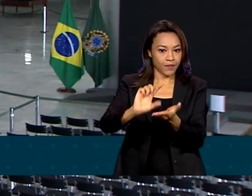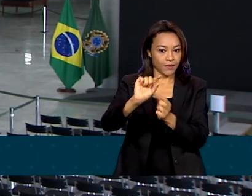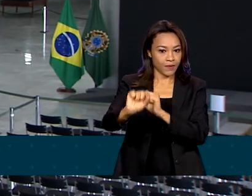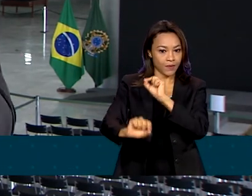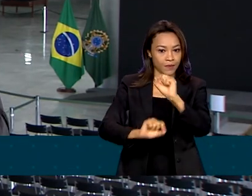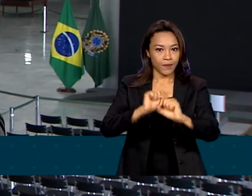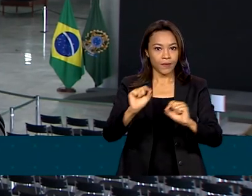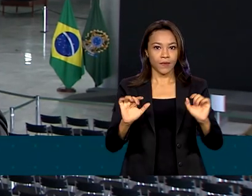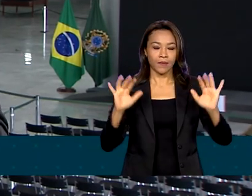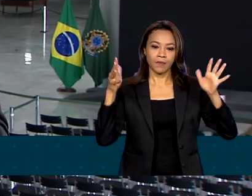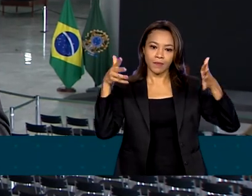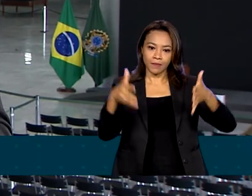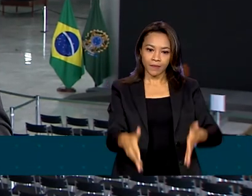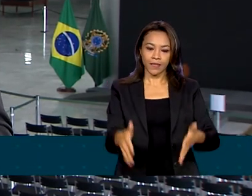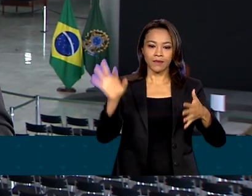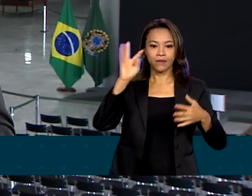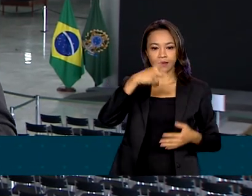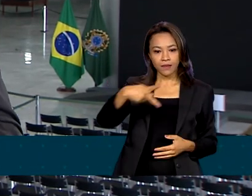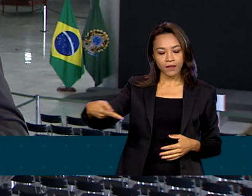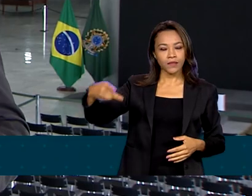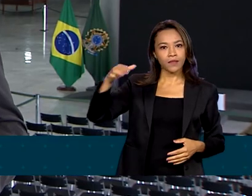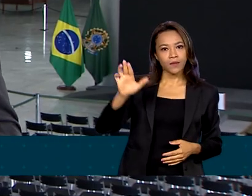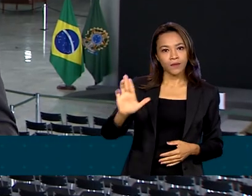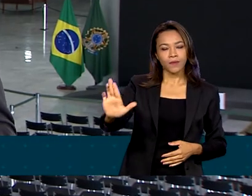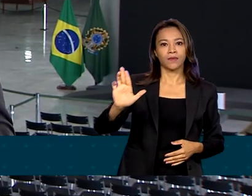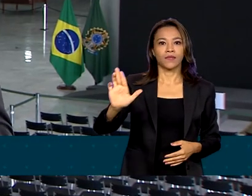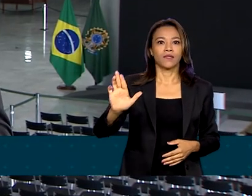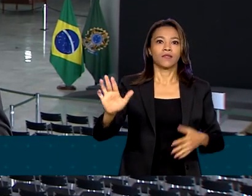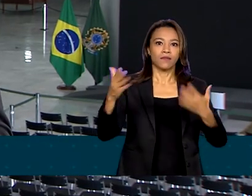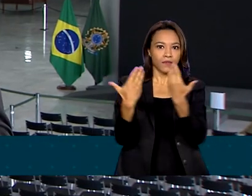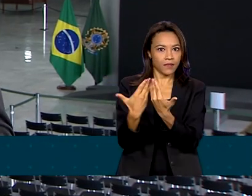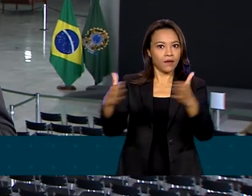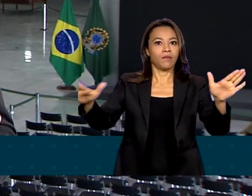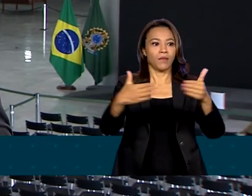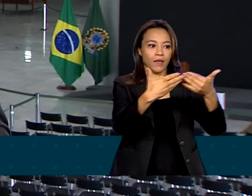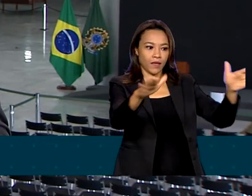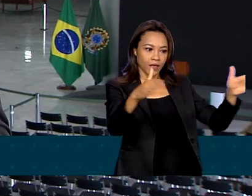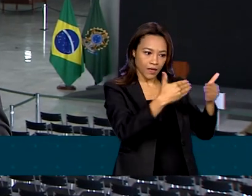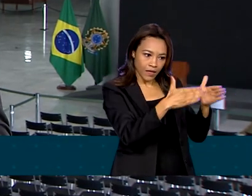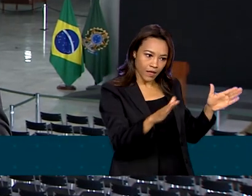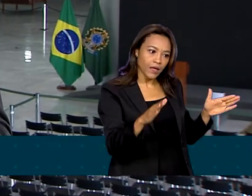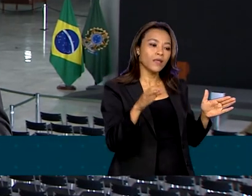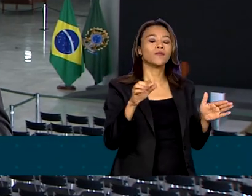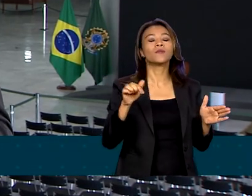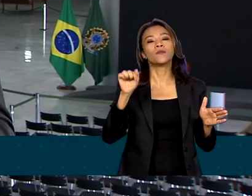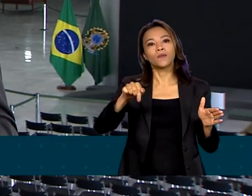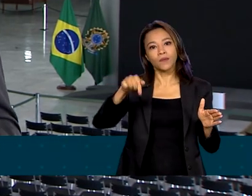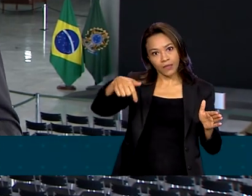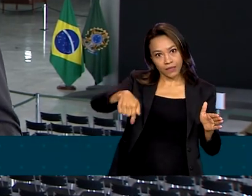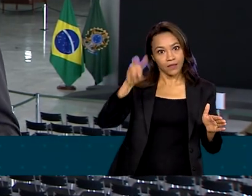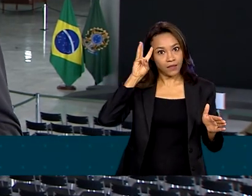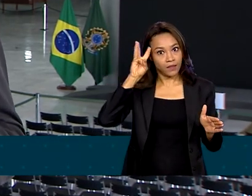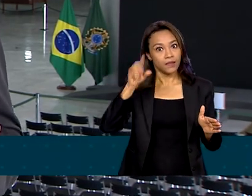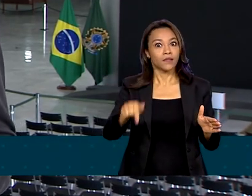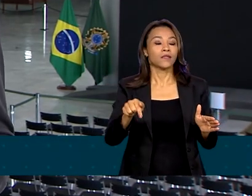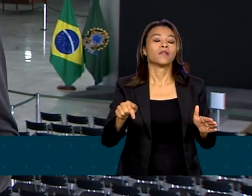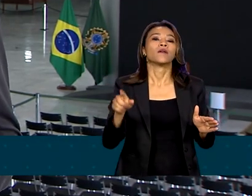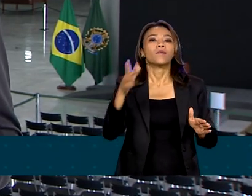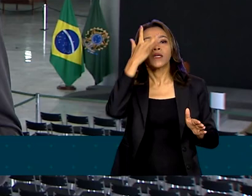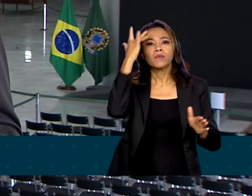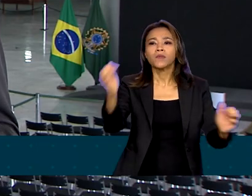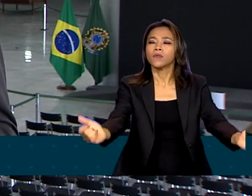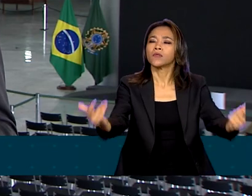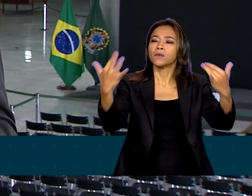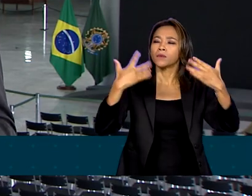participação do presidente Lula. O evento será aberto para os movimentos sociais, organizações da sociedade civil, coletivos e pessoas